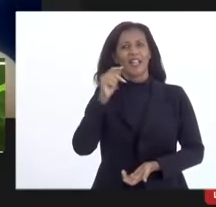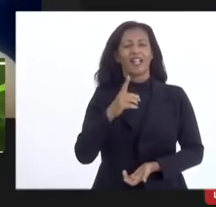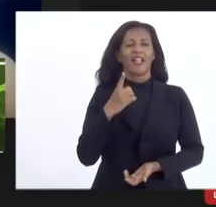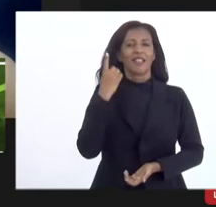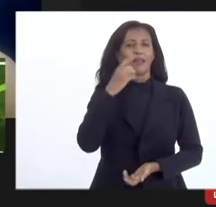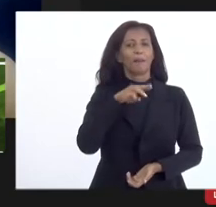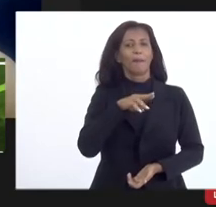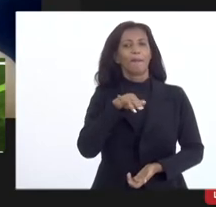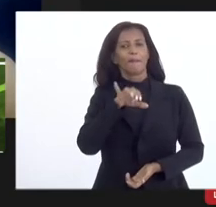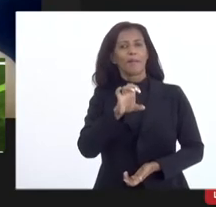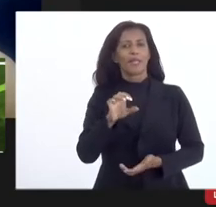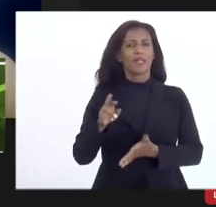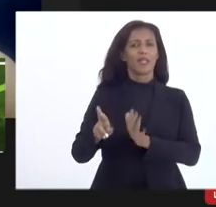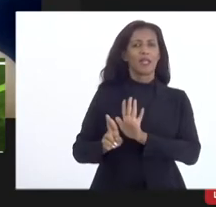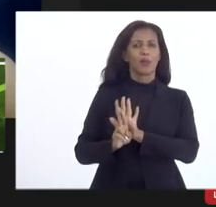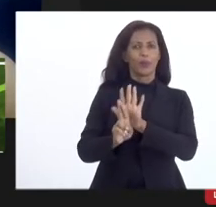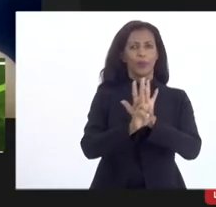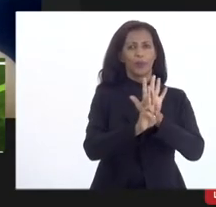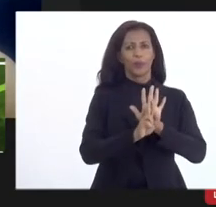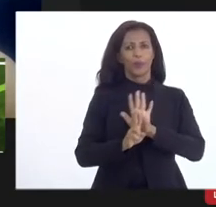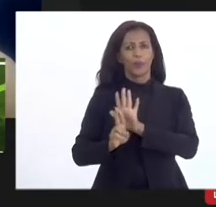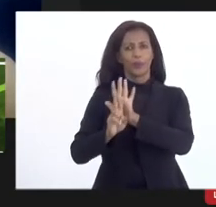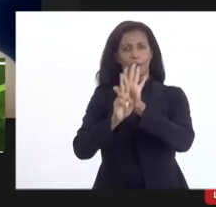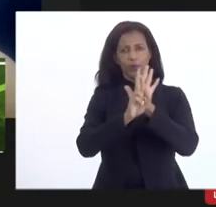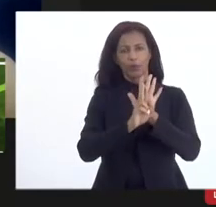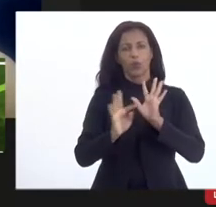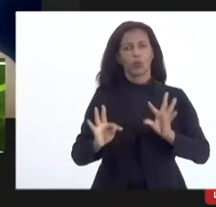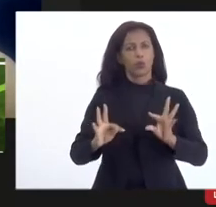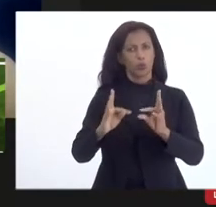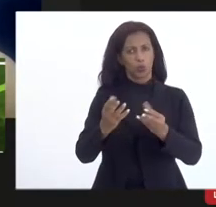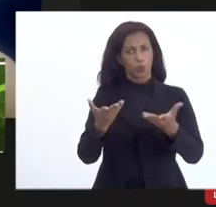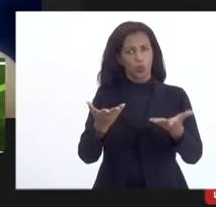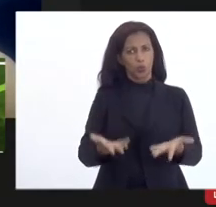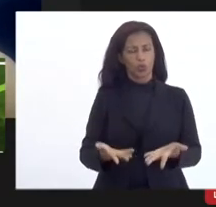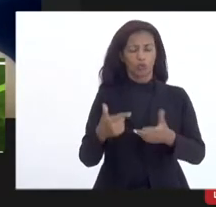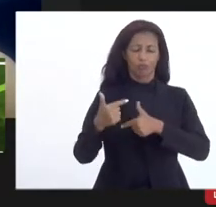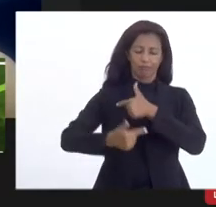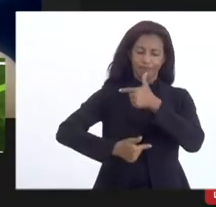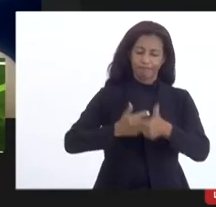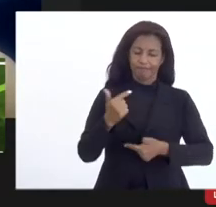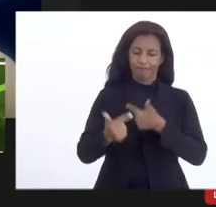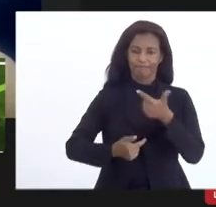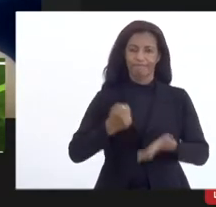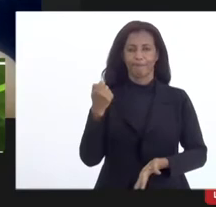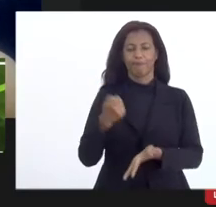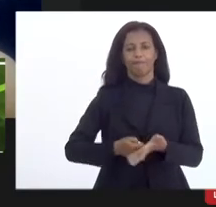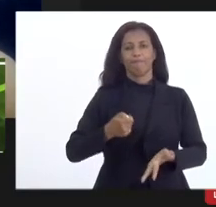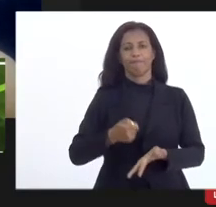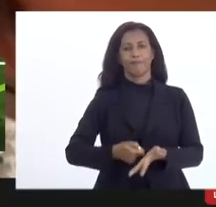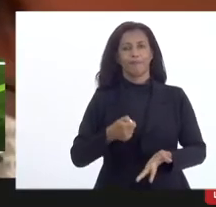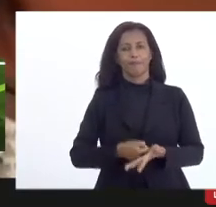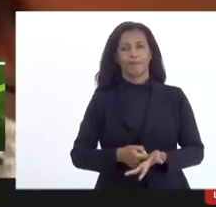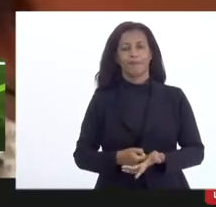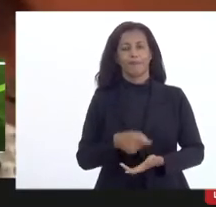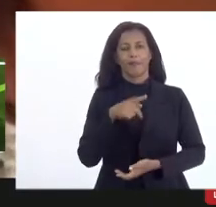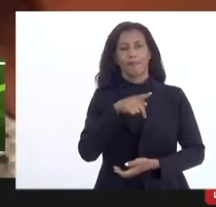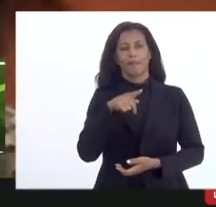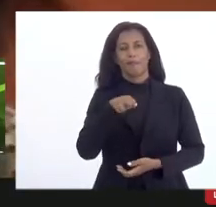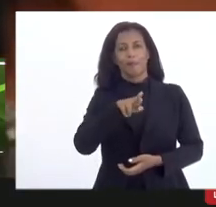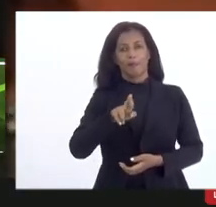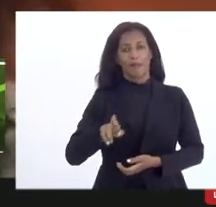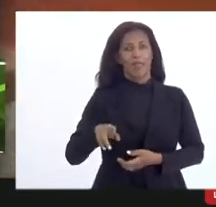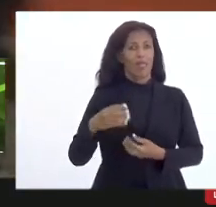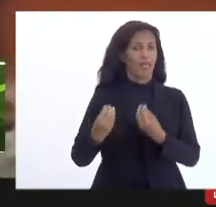representante da SESEC aqui todos que estão aqui nessa luta nessa luta que a gente a PTR como bem